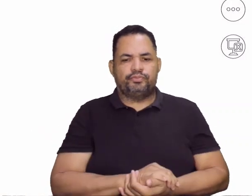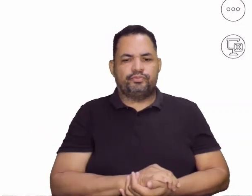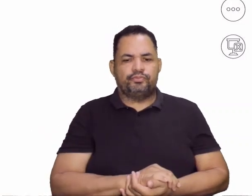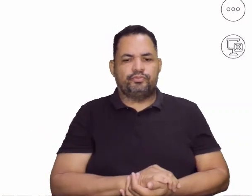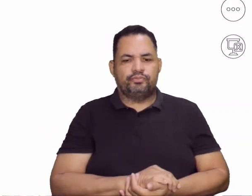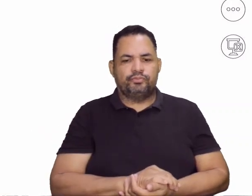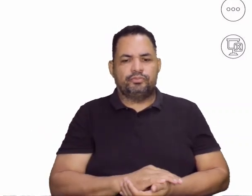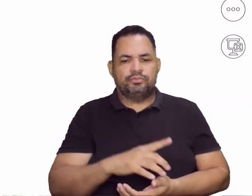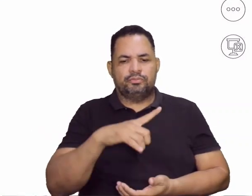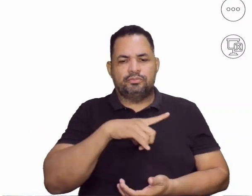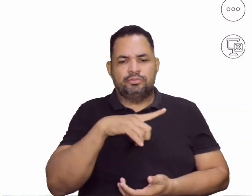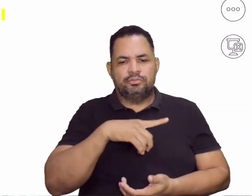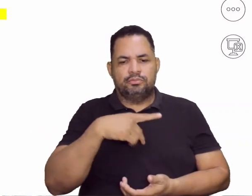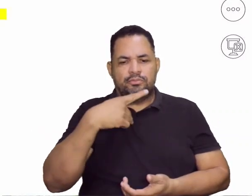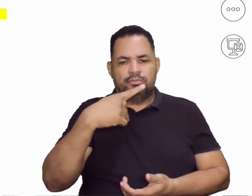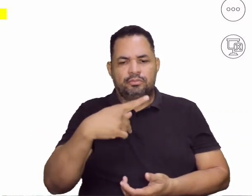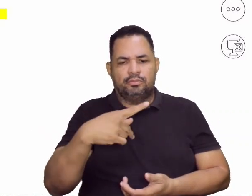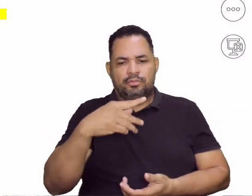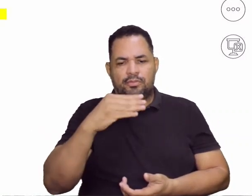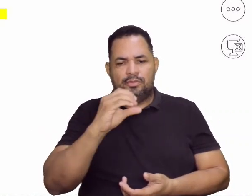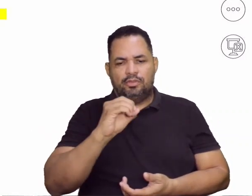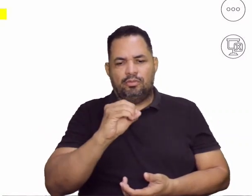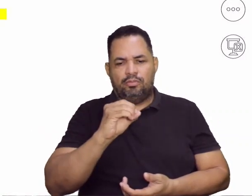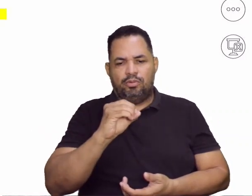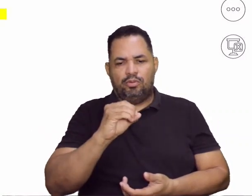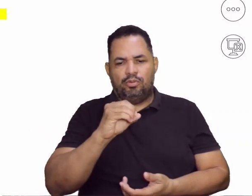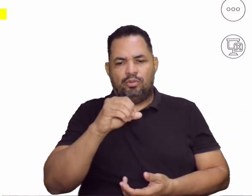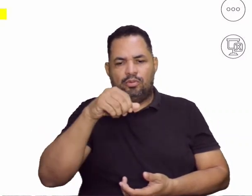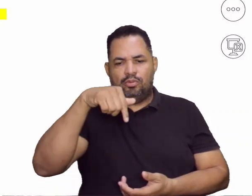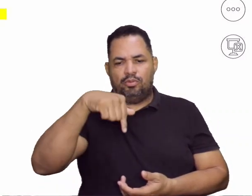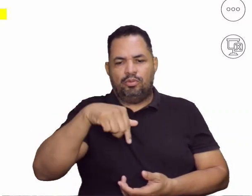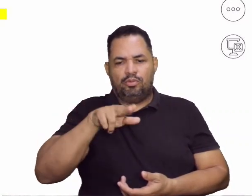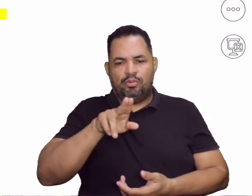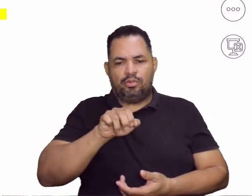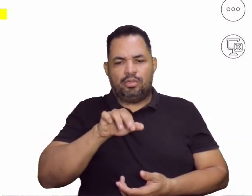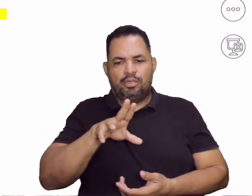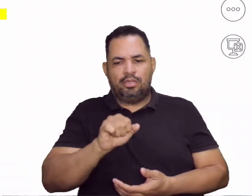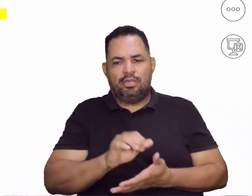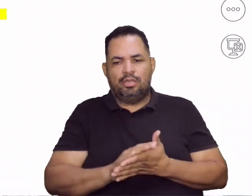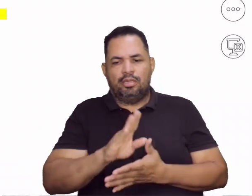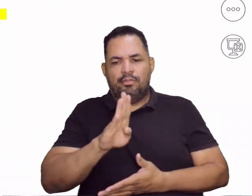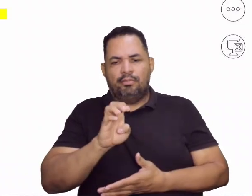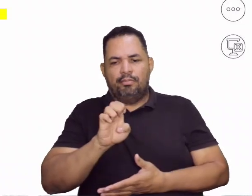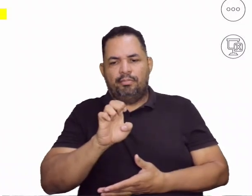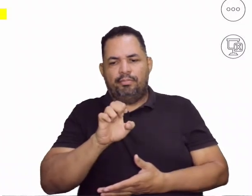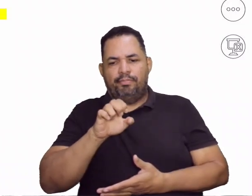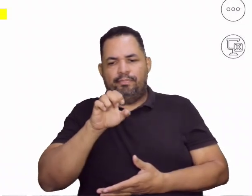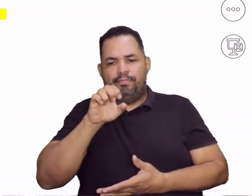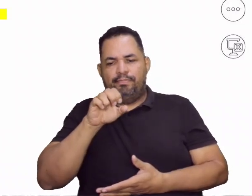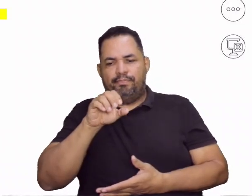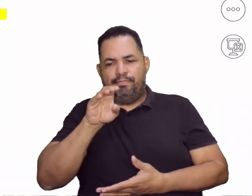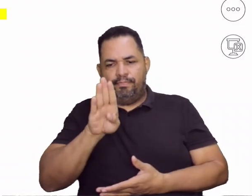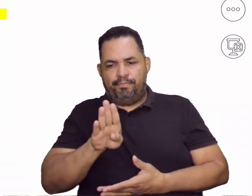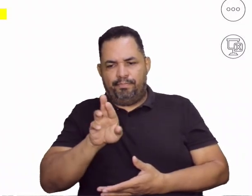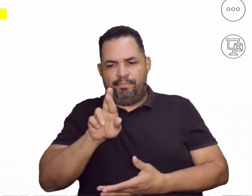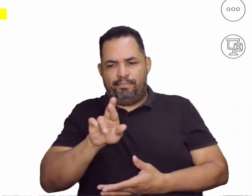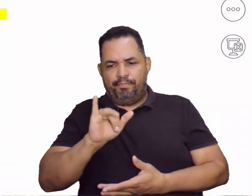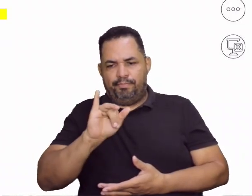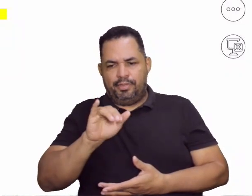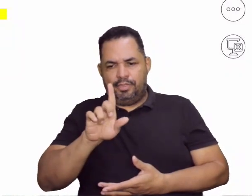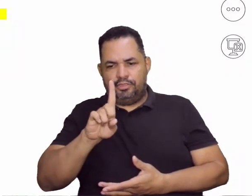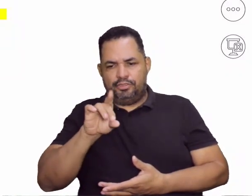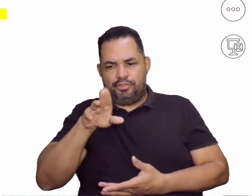Como, por exemplo, o pôquer e o bridge, tá? Já com o advento, né? Com a chegada aí dos